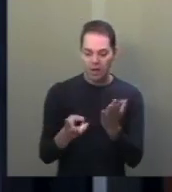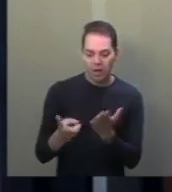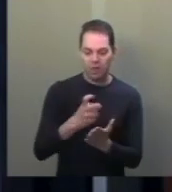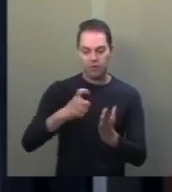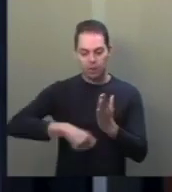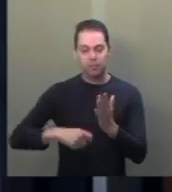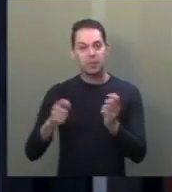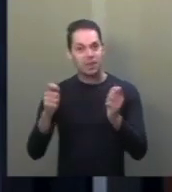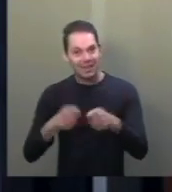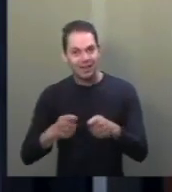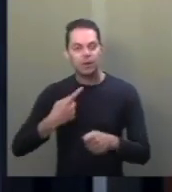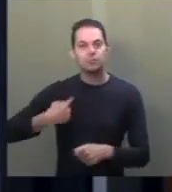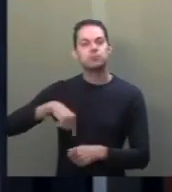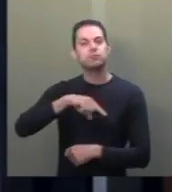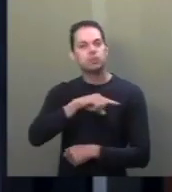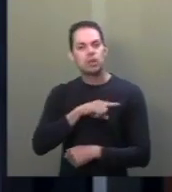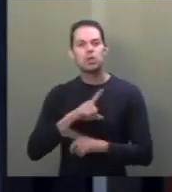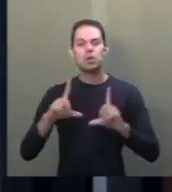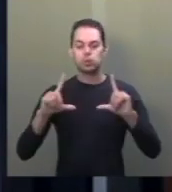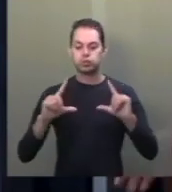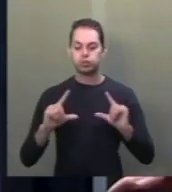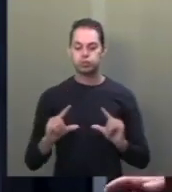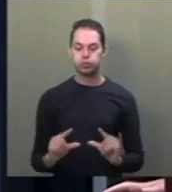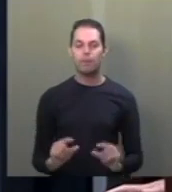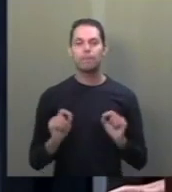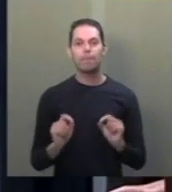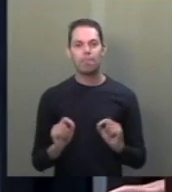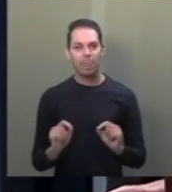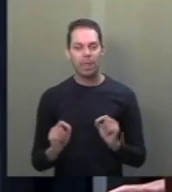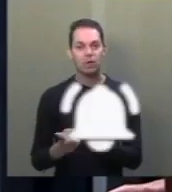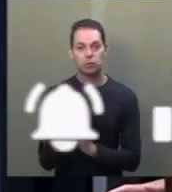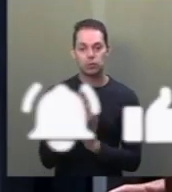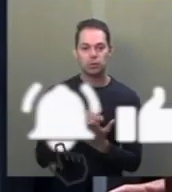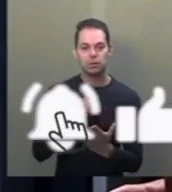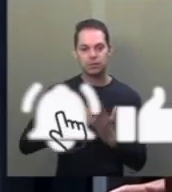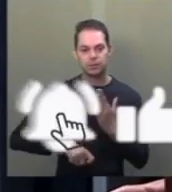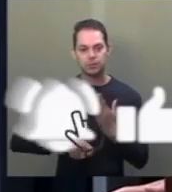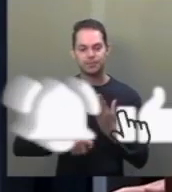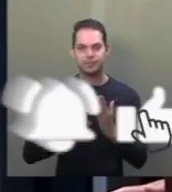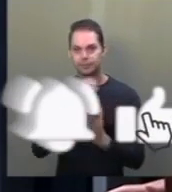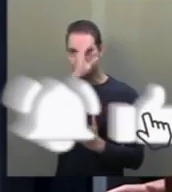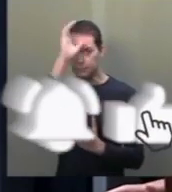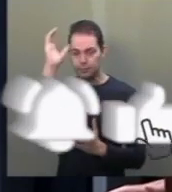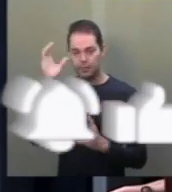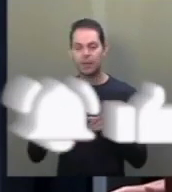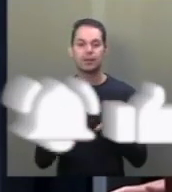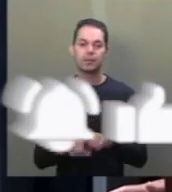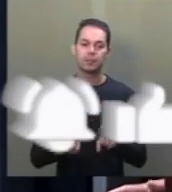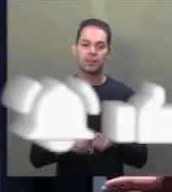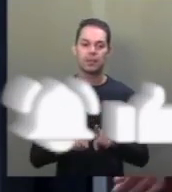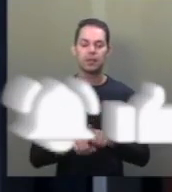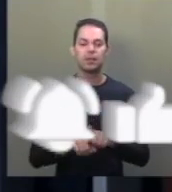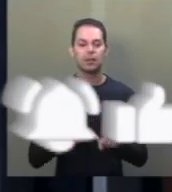nos possibilitará, sim, reduzir também os tributos para o consumidor. E, com isso, obviamente,